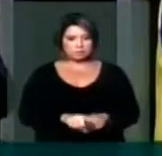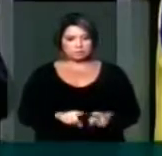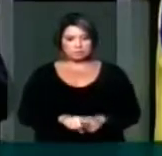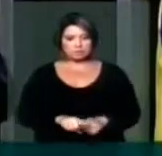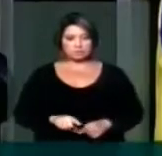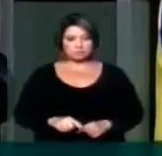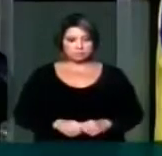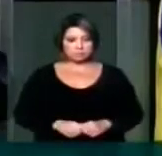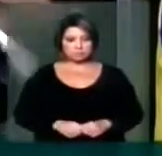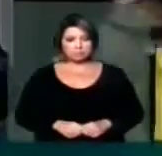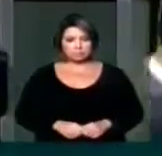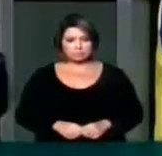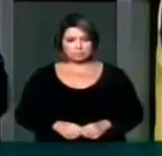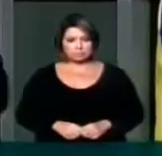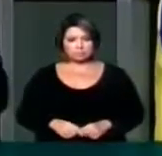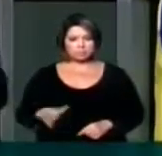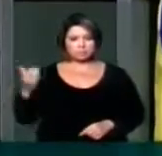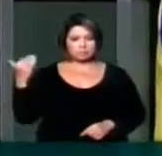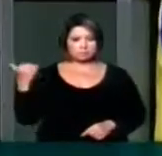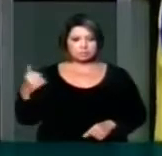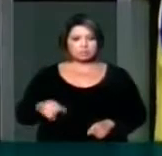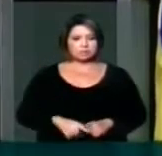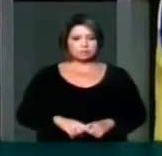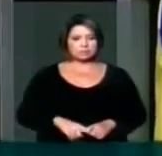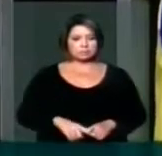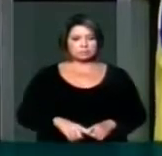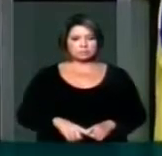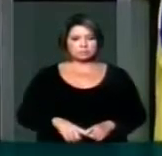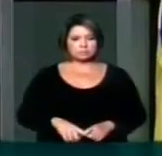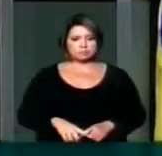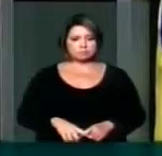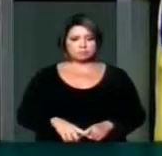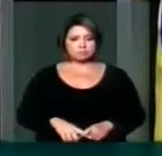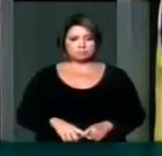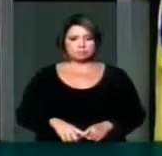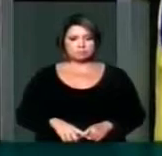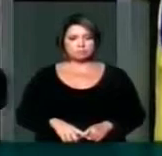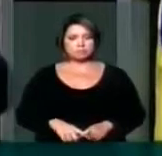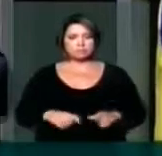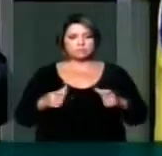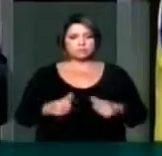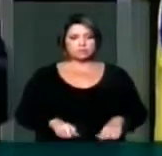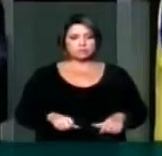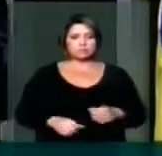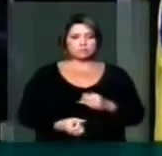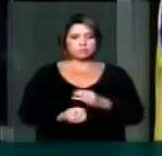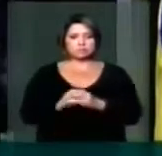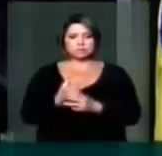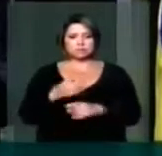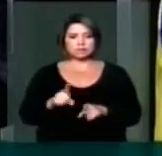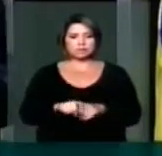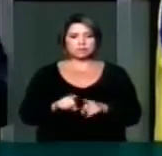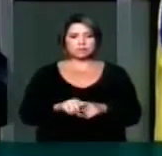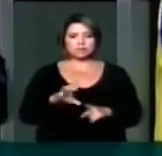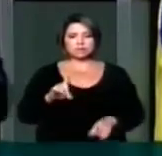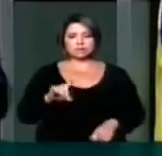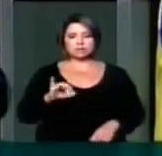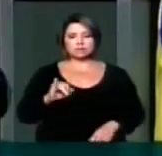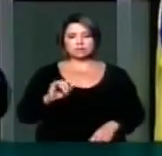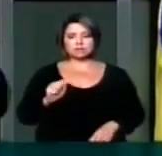Gilbo-És, que no passado foi um centro de produção de diamantes.